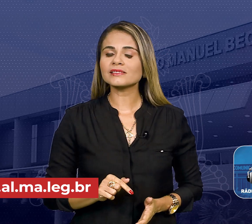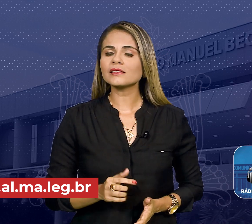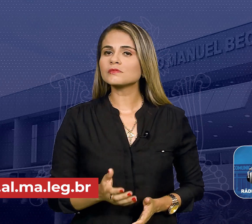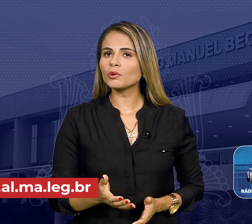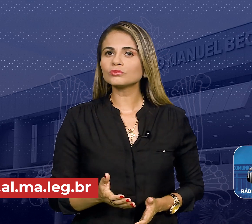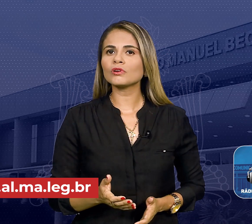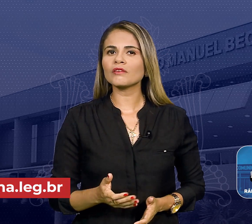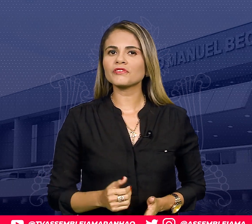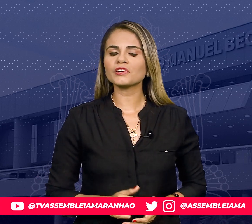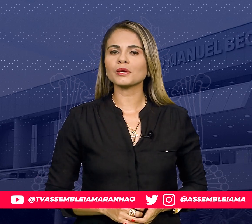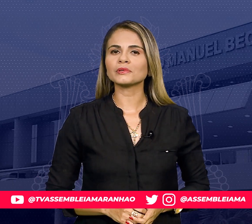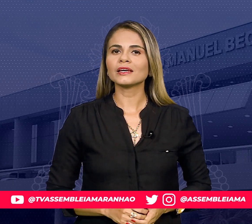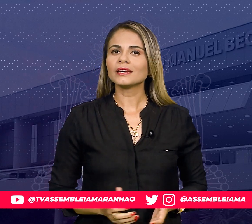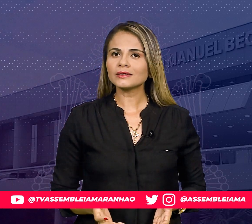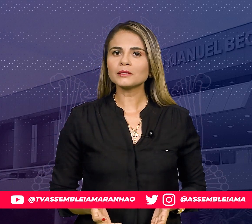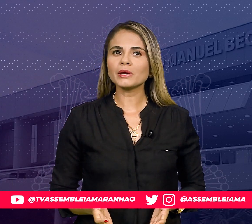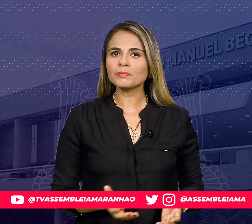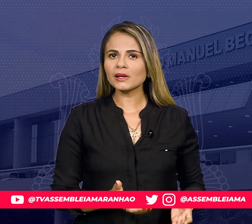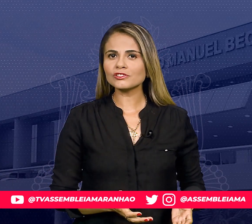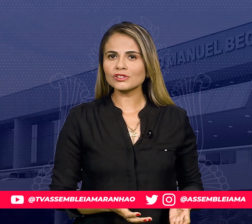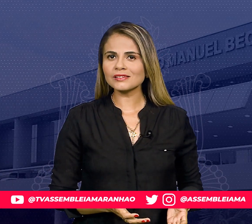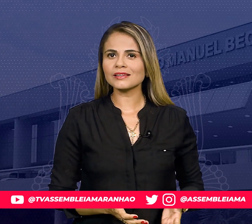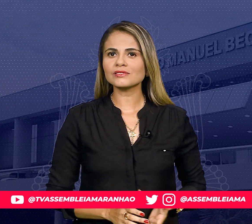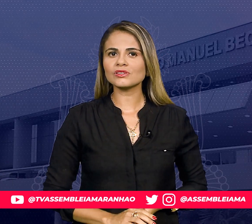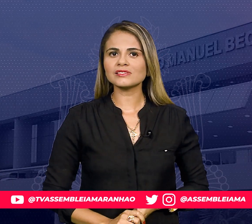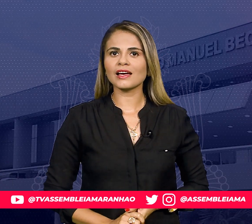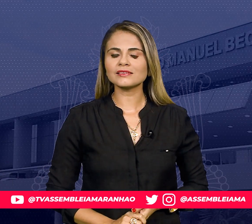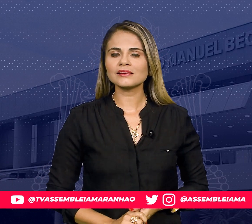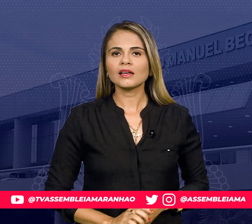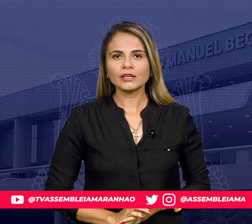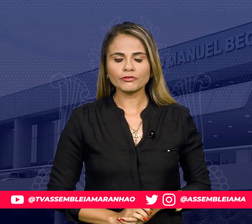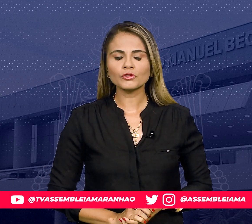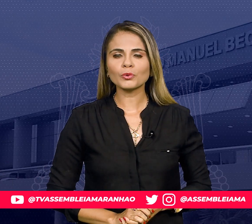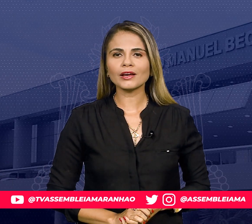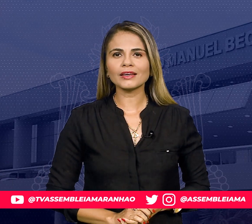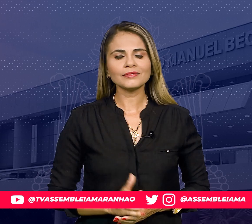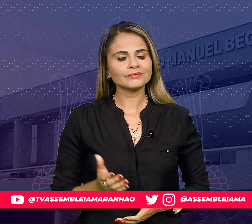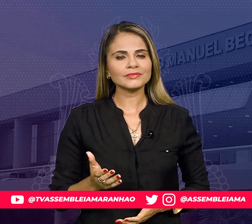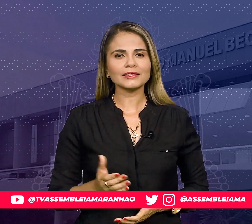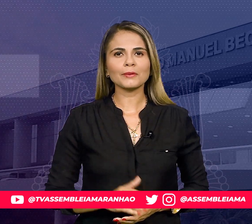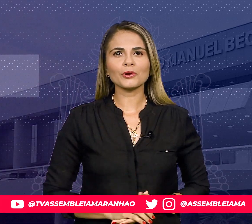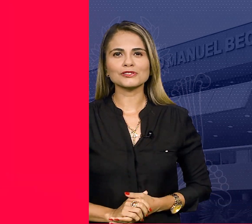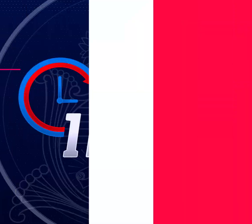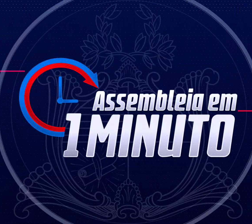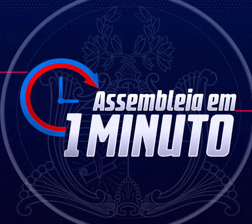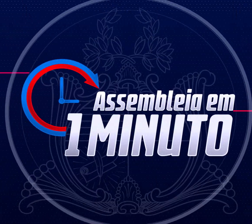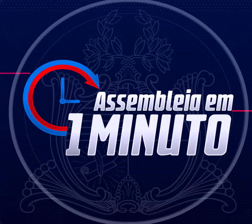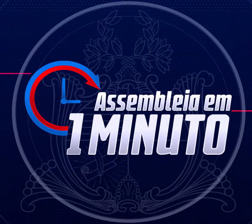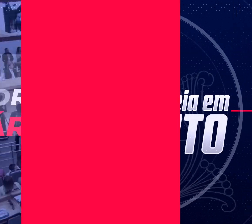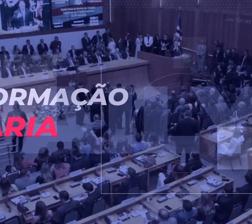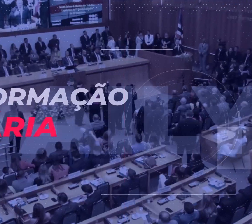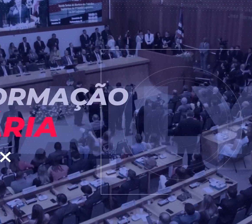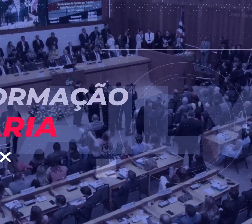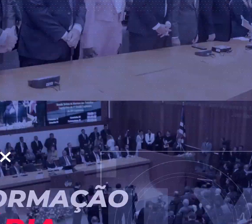96.9 FM e também pelas nossas redes sociais. Eu fico por aqui, até a próxima!